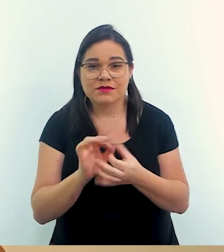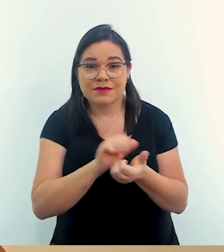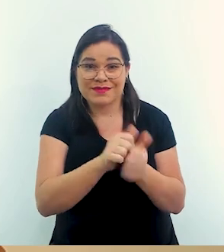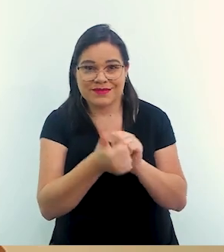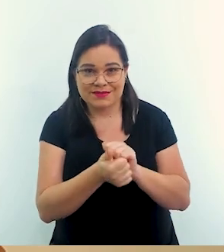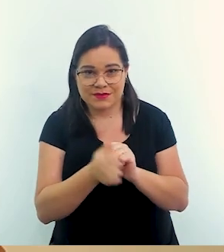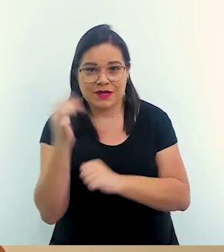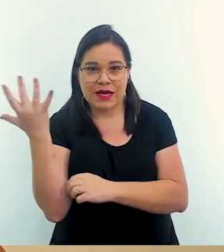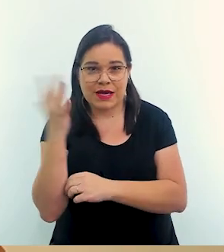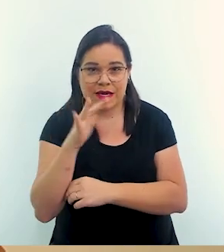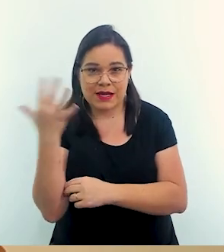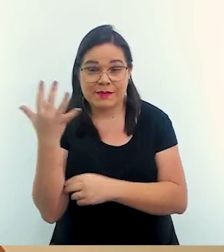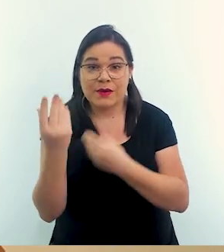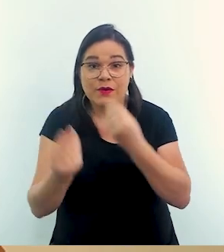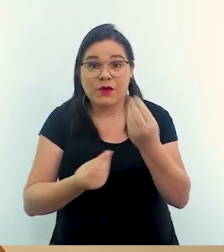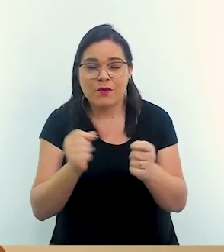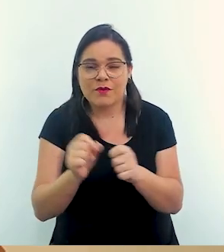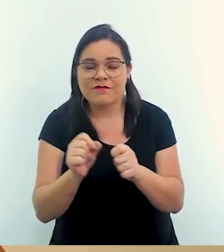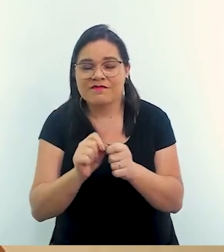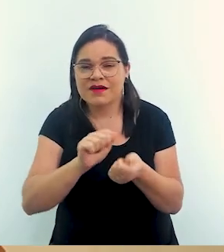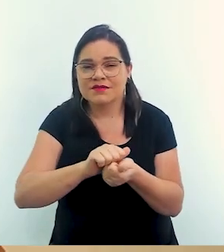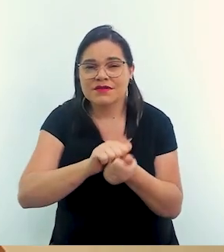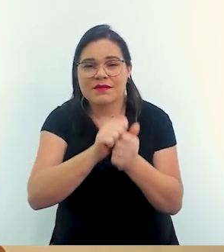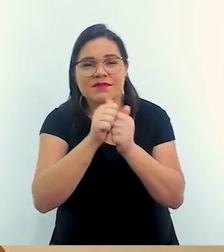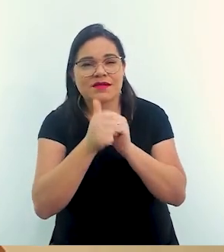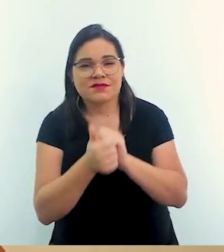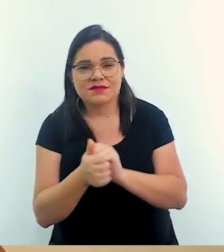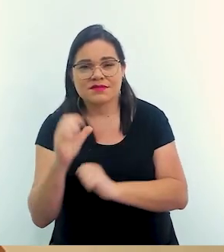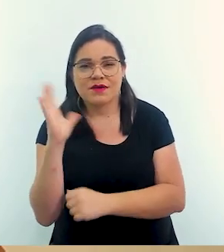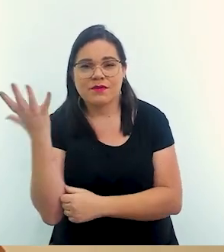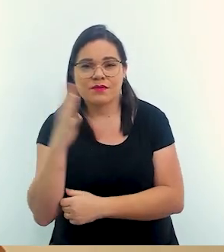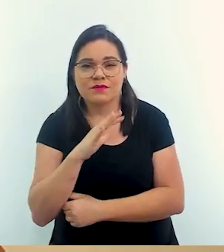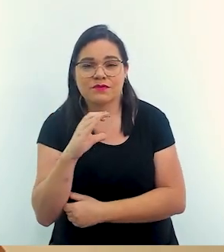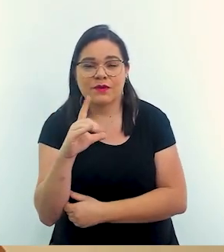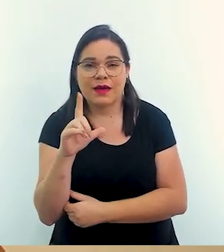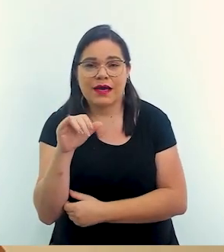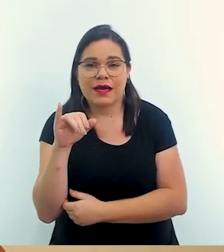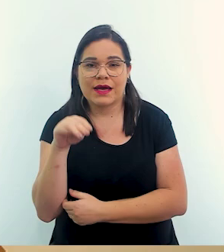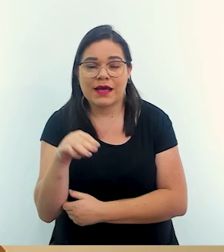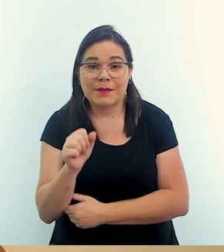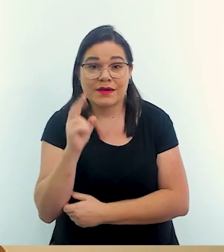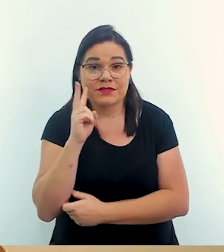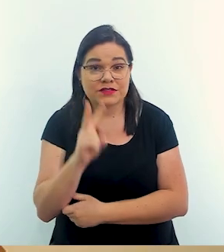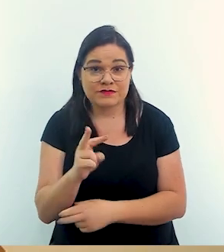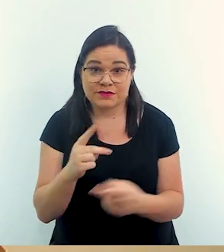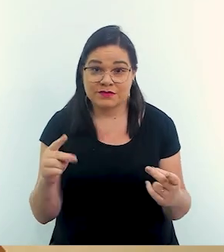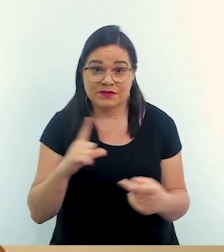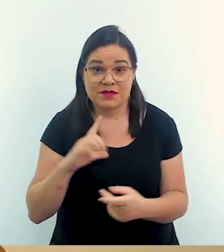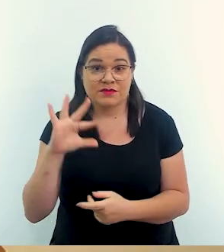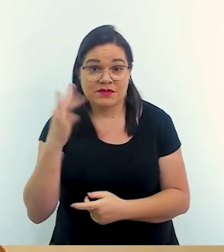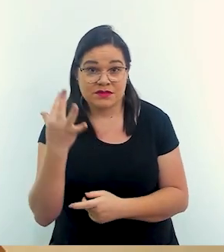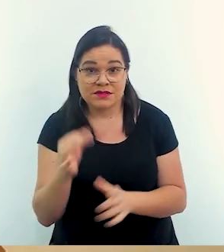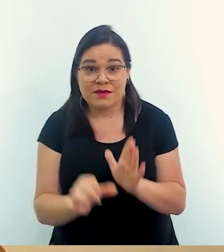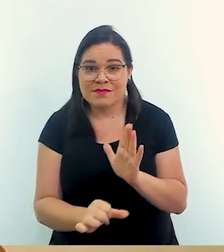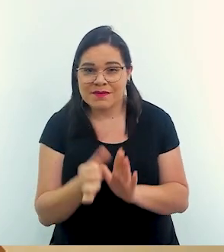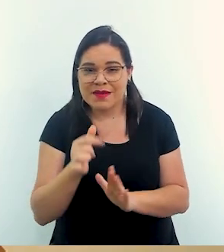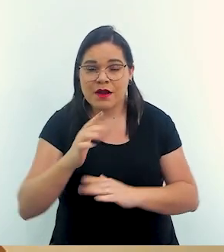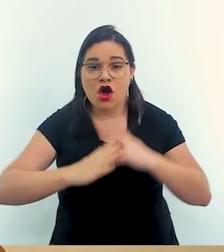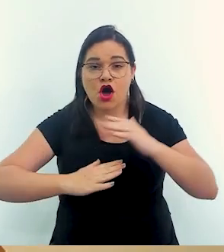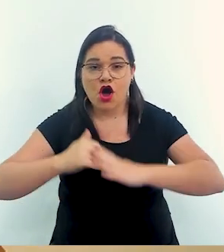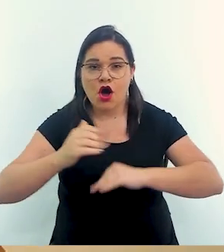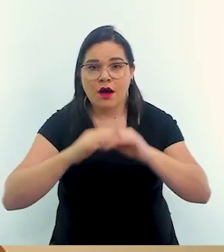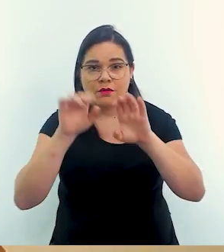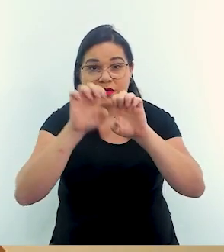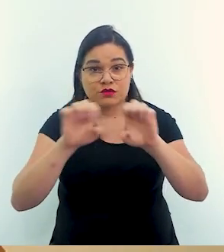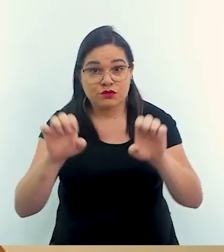adaptação climática. Como que a gente faz essa adaptação climática aonde a gente vê que as coisas estão acontecendo? Então, primeiro, são